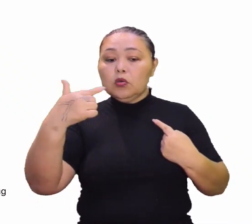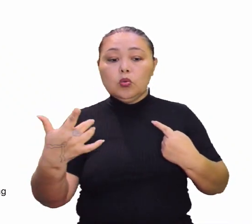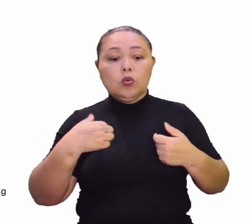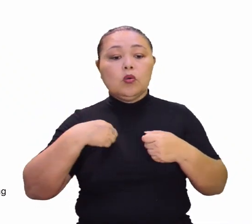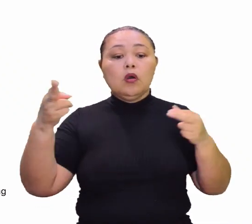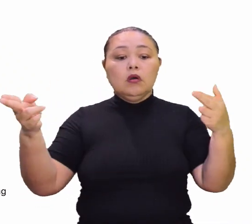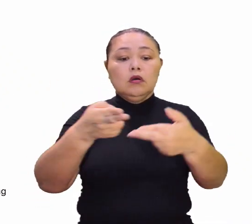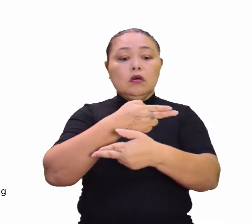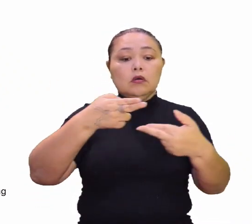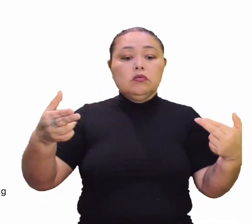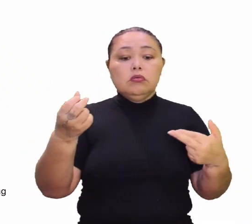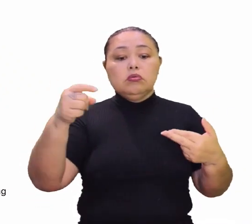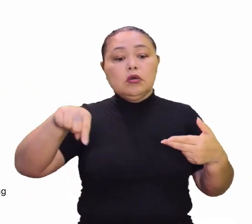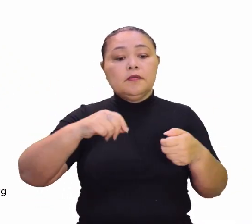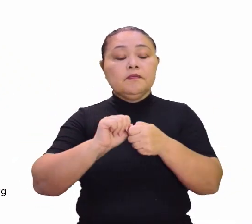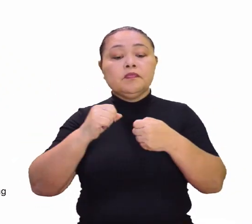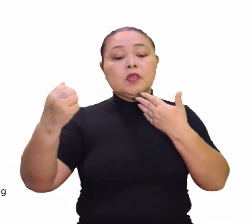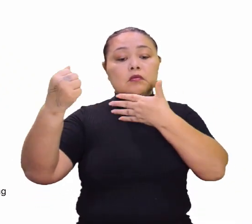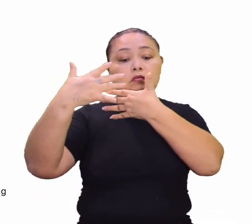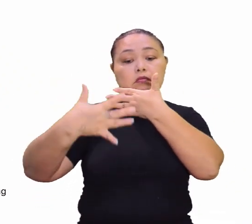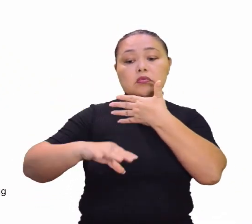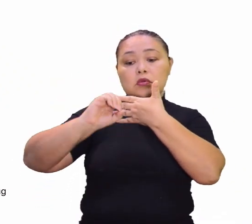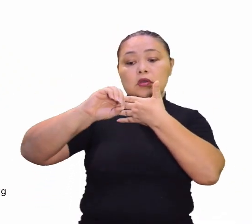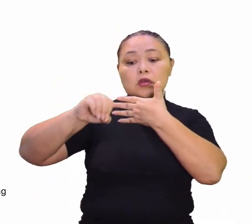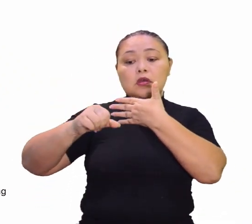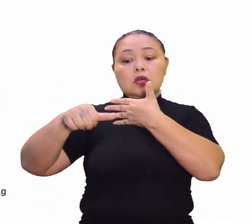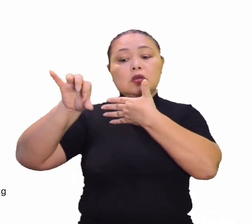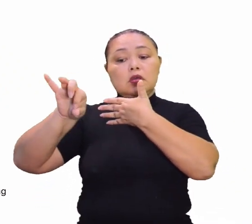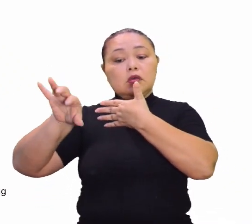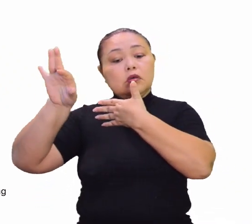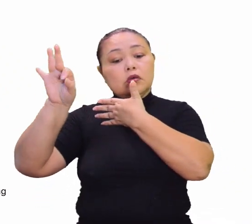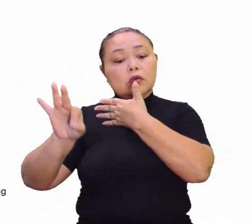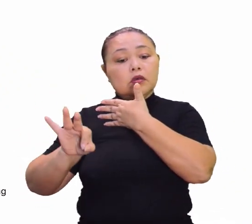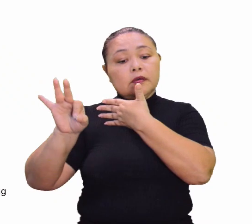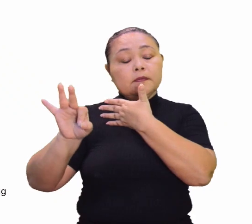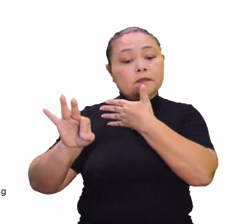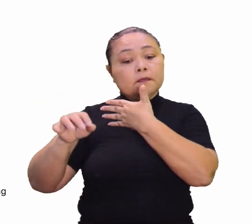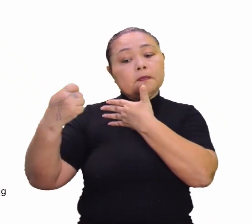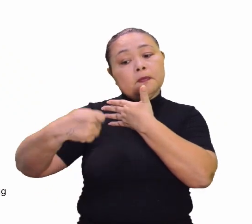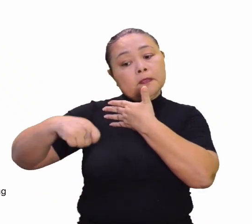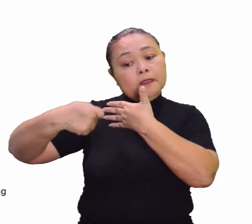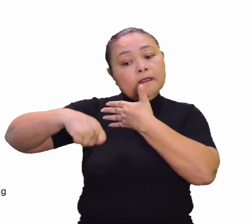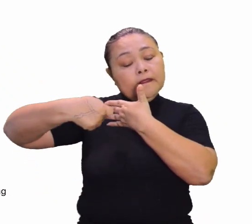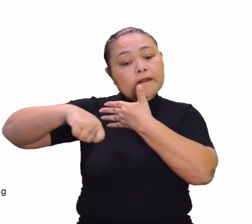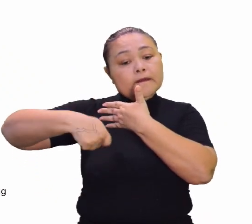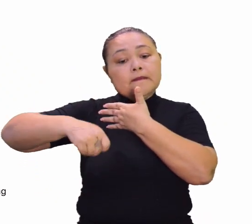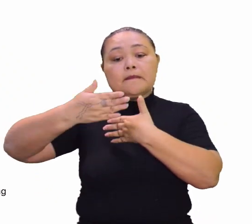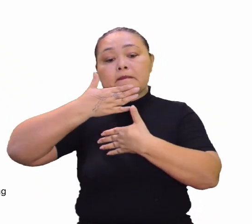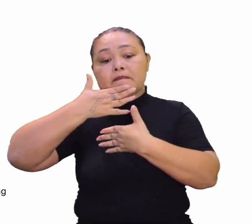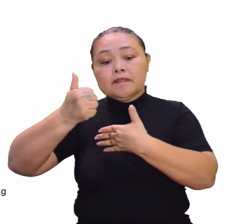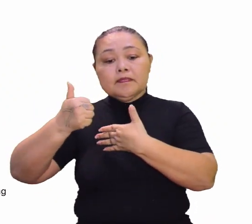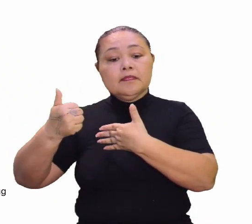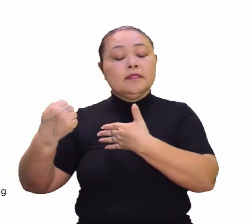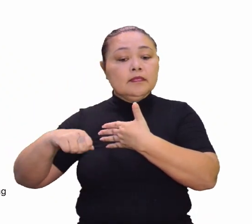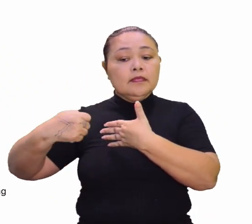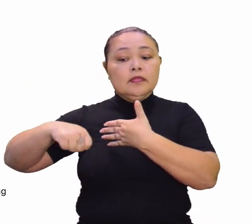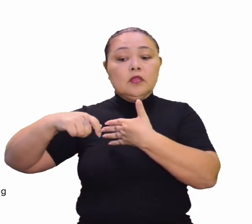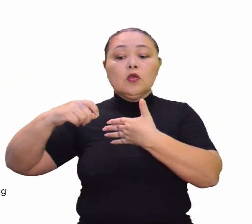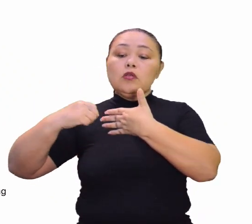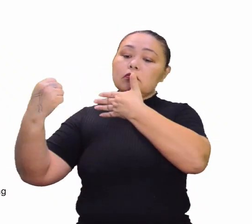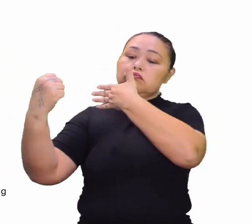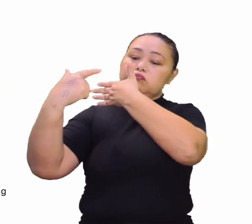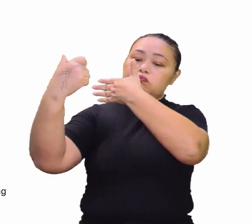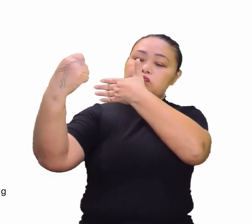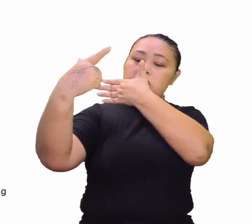Eólica, 6,69. Solar? 0,09. Precisamos melhorar isso aqui. Temos muito